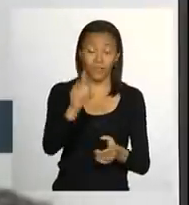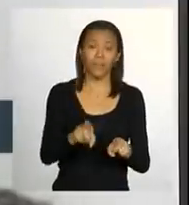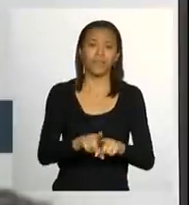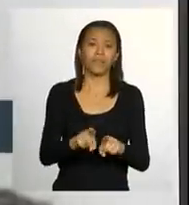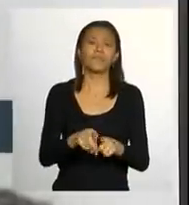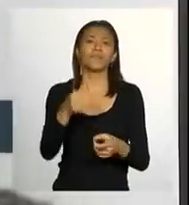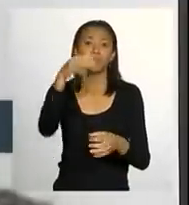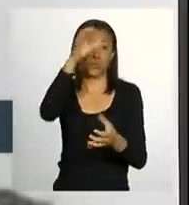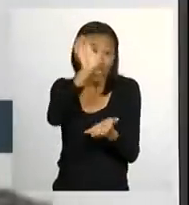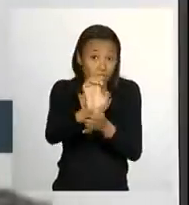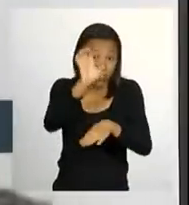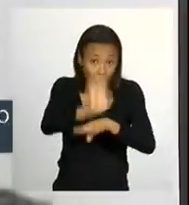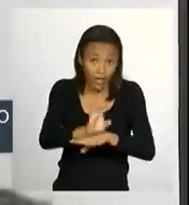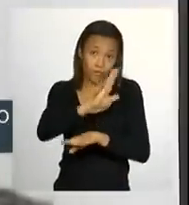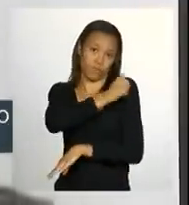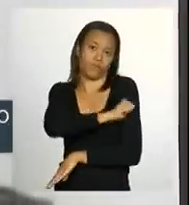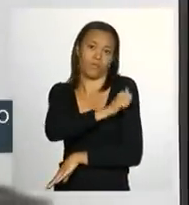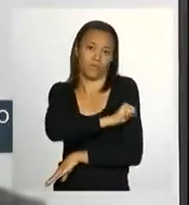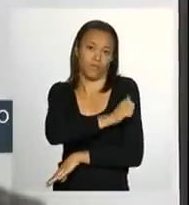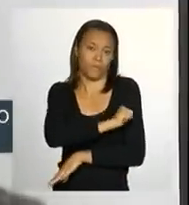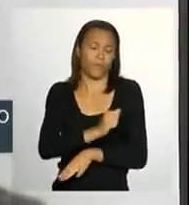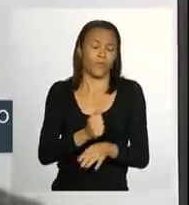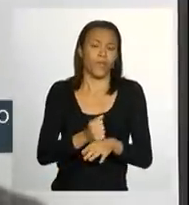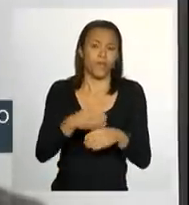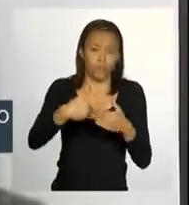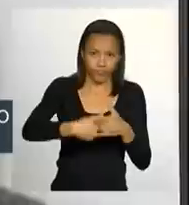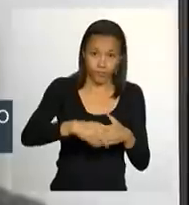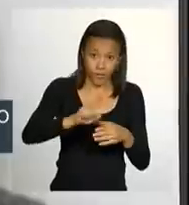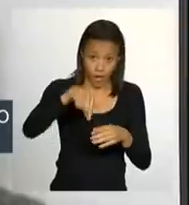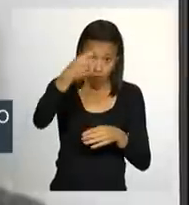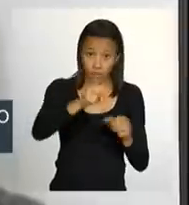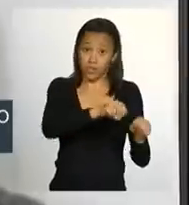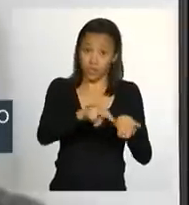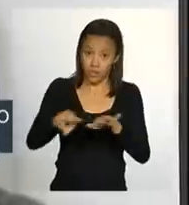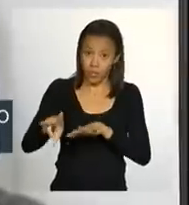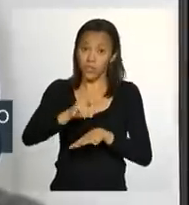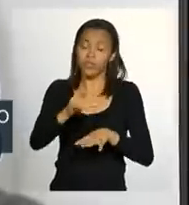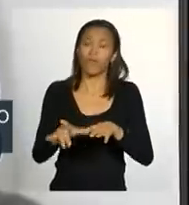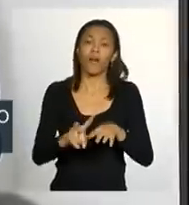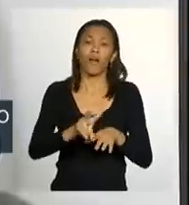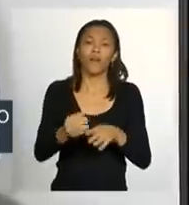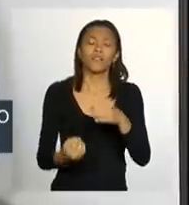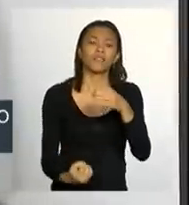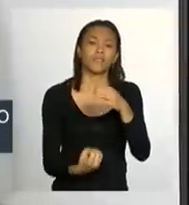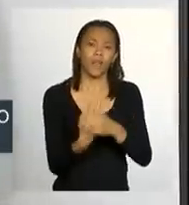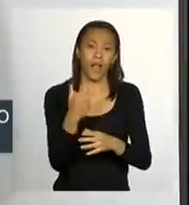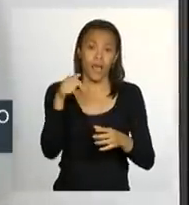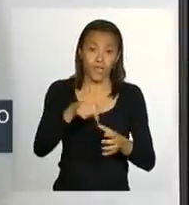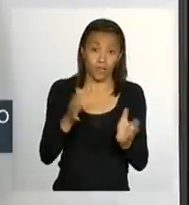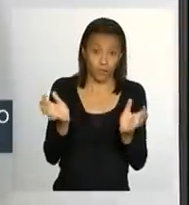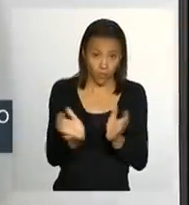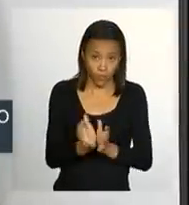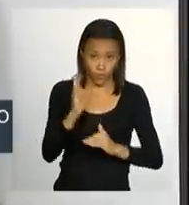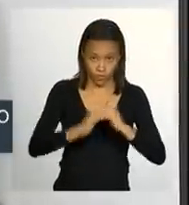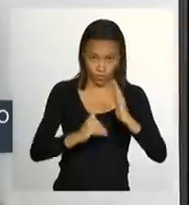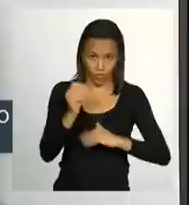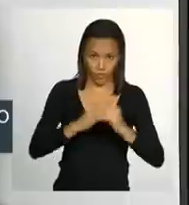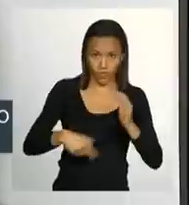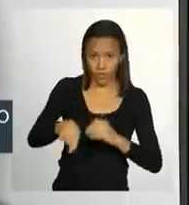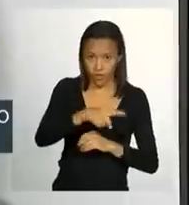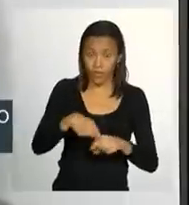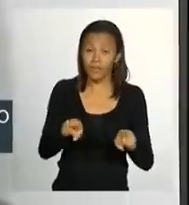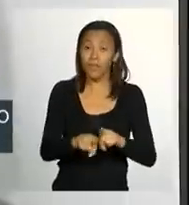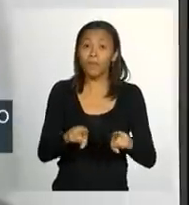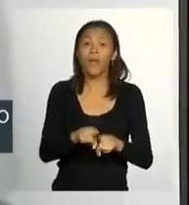de Janeiro. Na próxima semana, vamos instalar essa Força Nacional de Emergência em